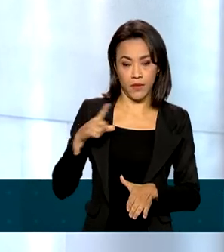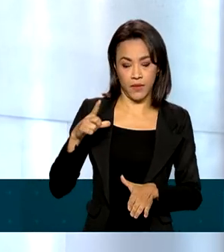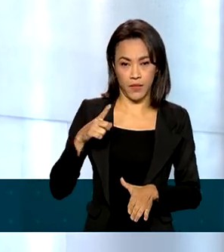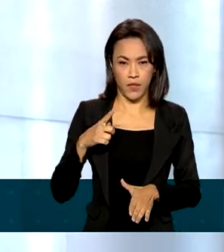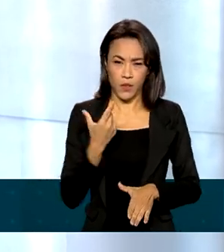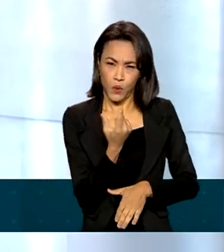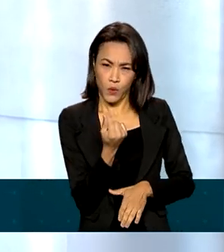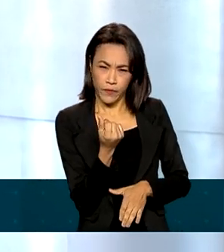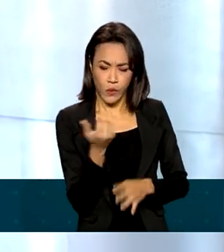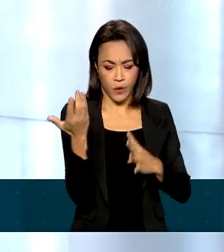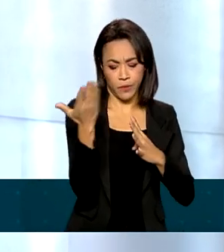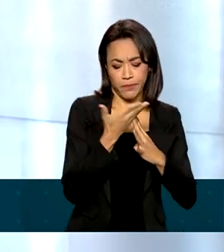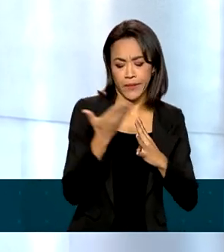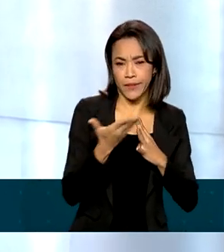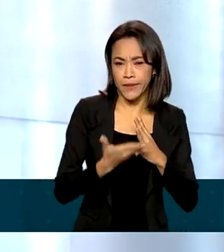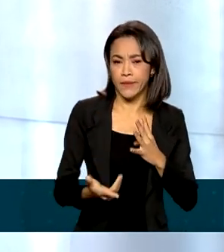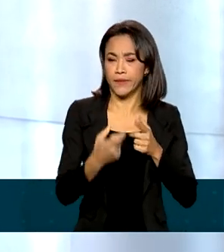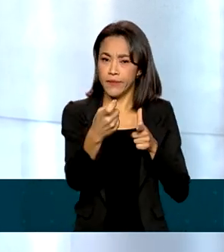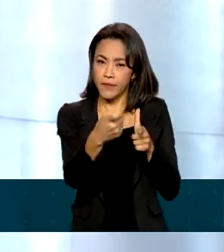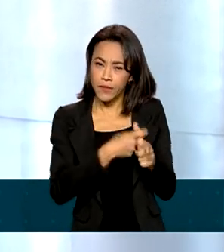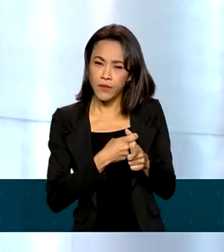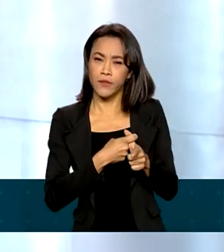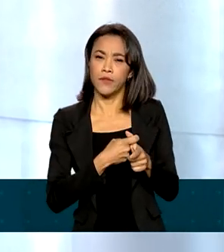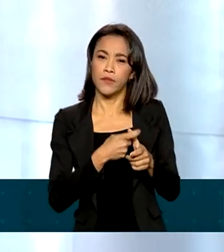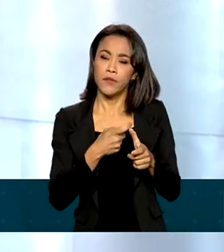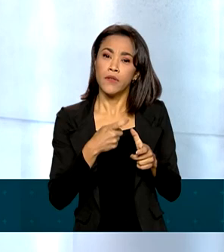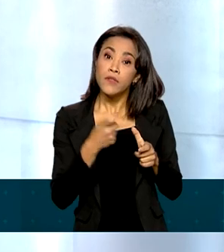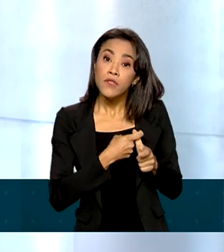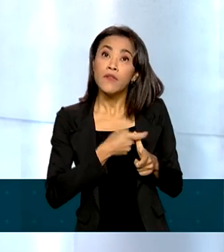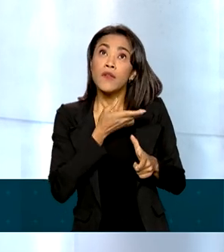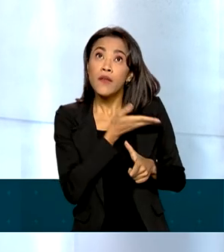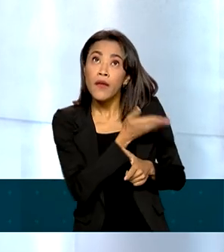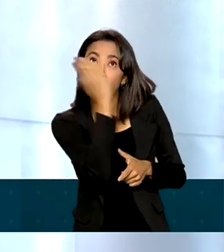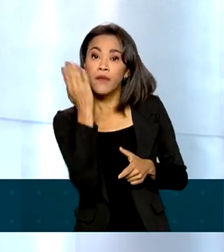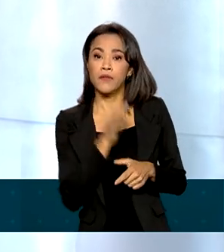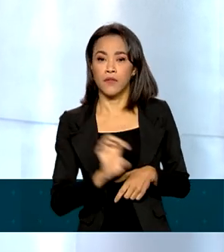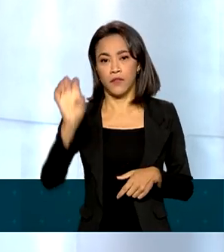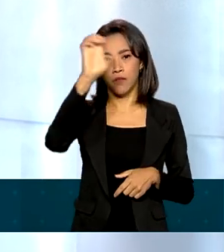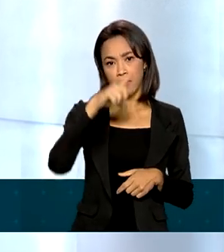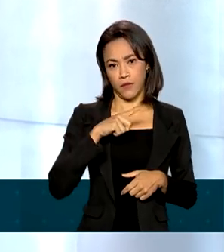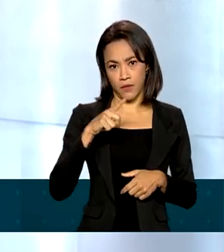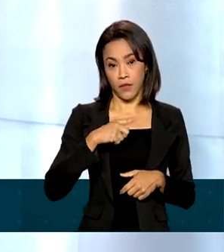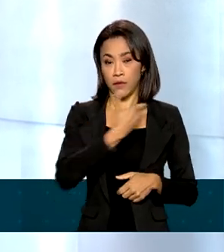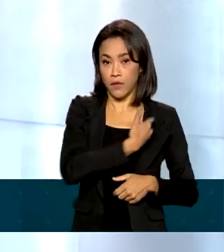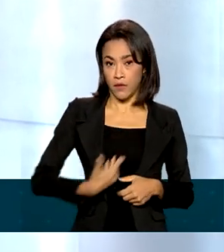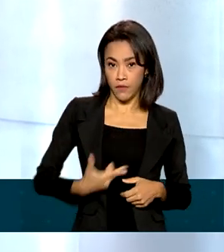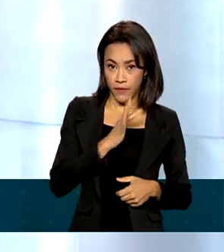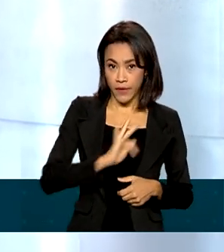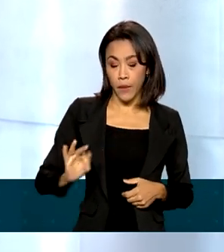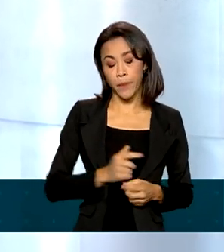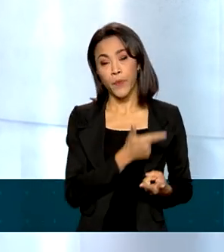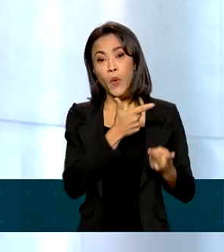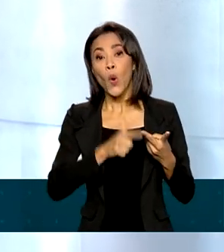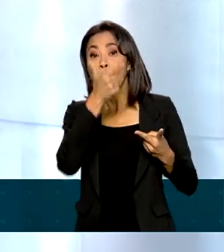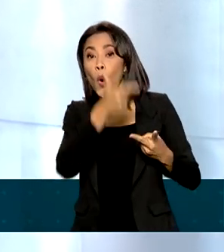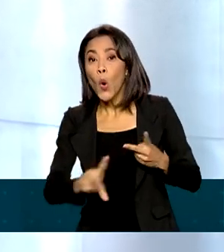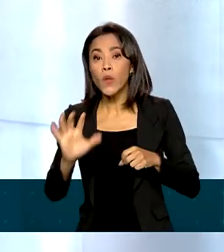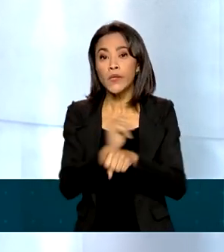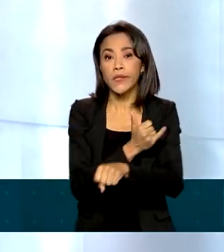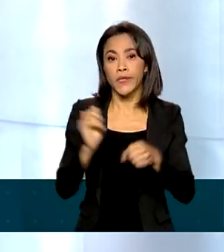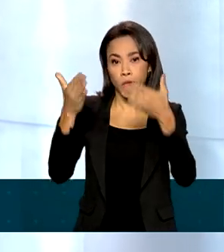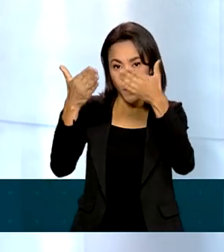valor de parcelas das dívidas que esses estados têm com a União. Outras formas de compensação, no entanto, foram